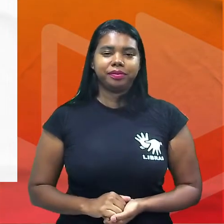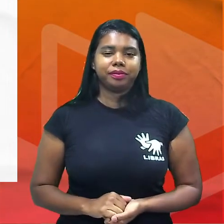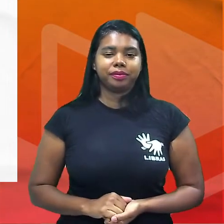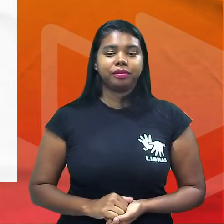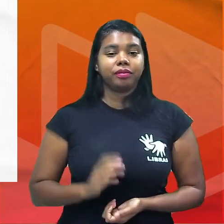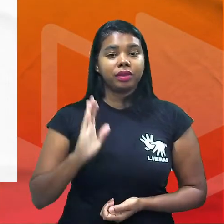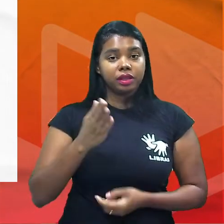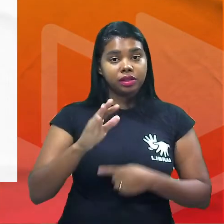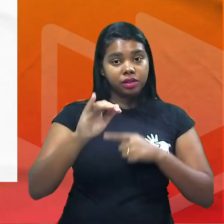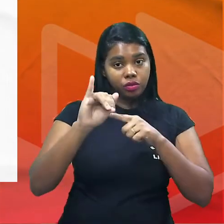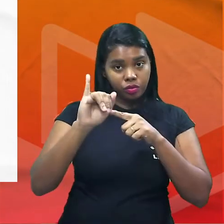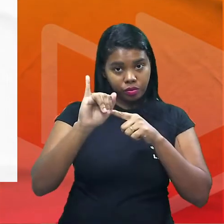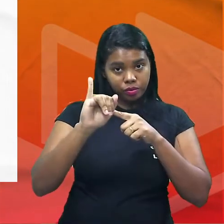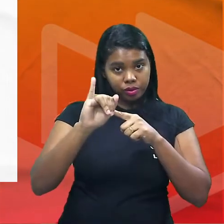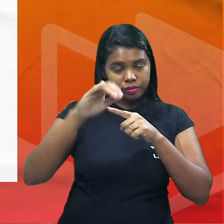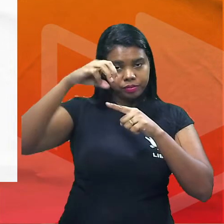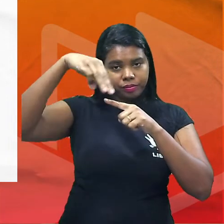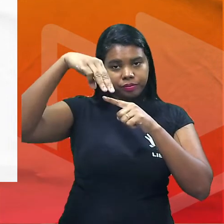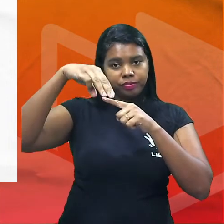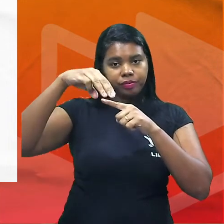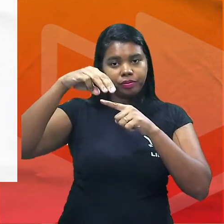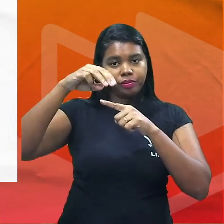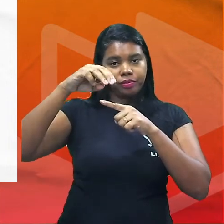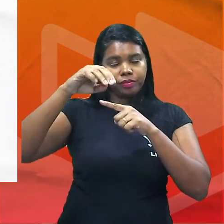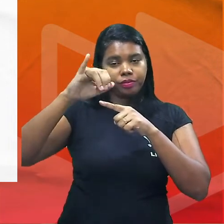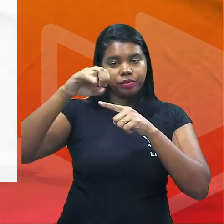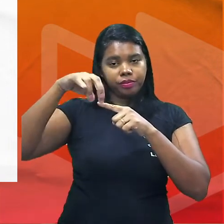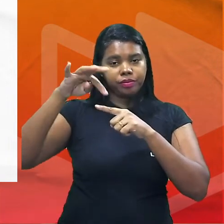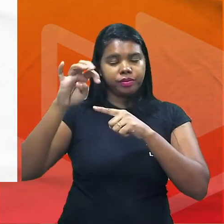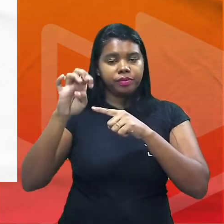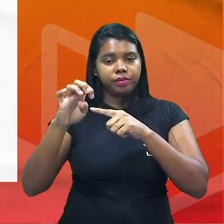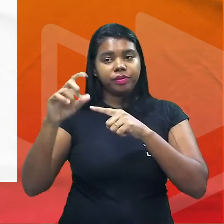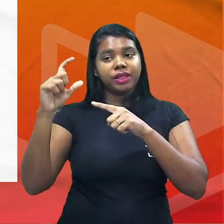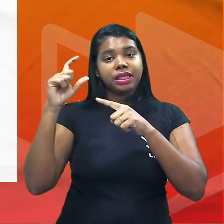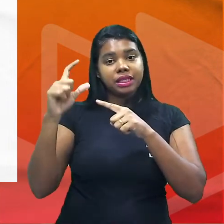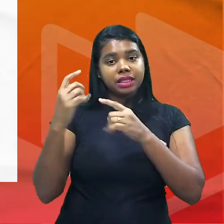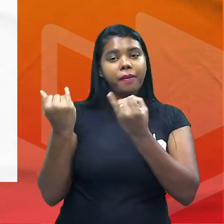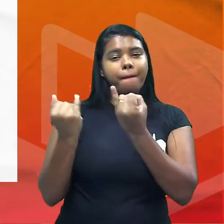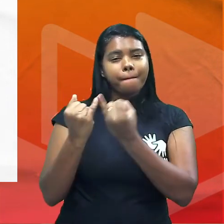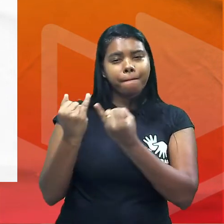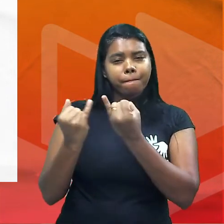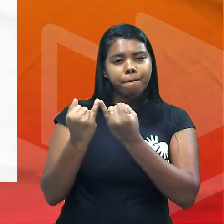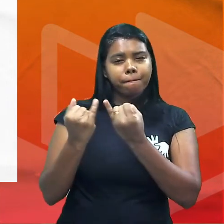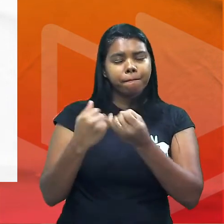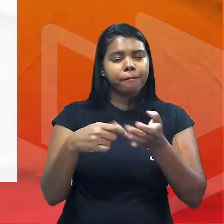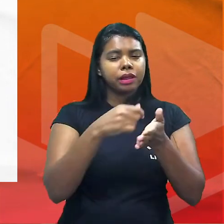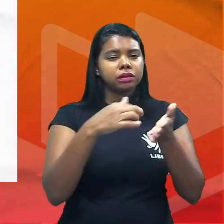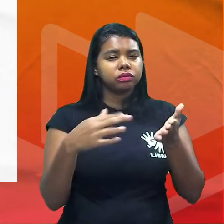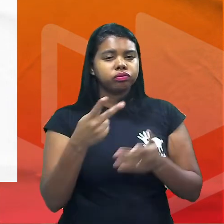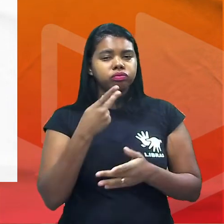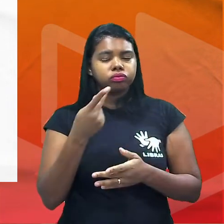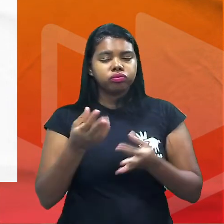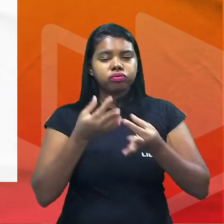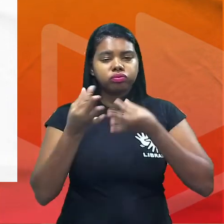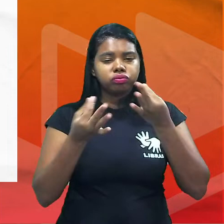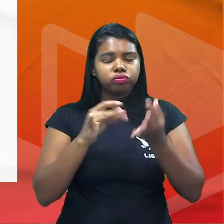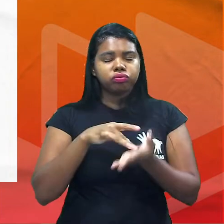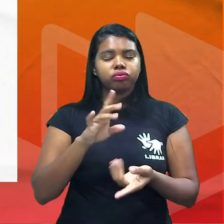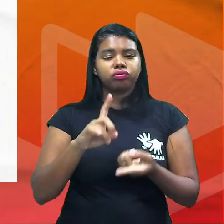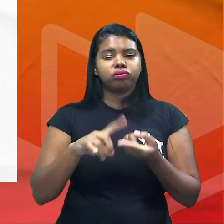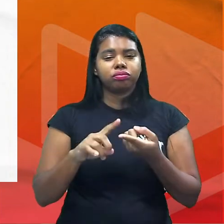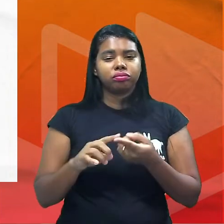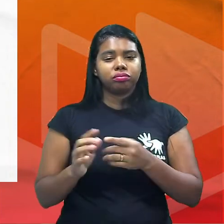iminente o I eminente são palavras que são parecidas na escrita e na pronúncia a gente chama de